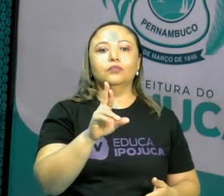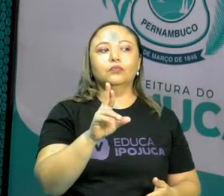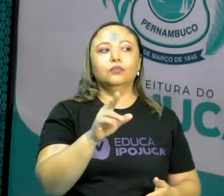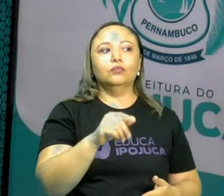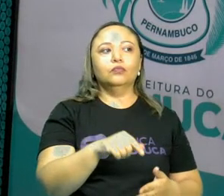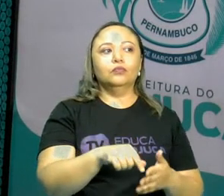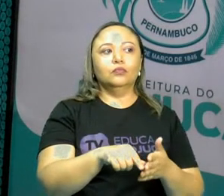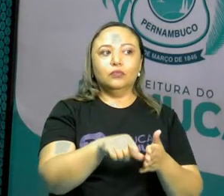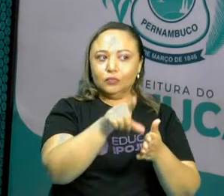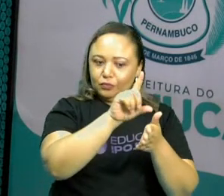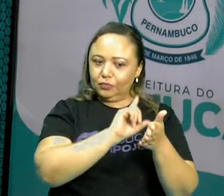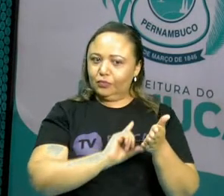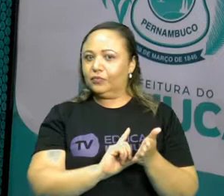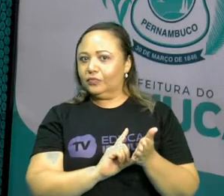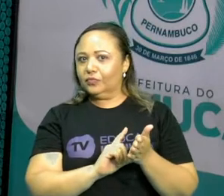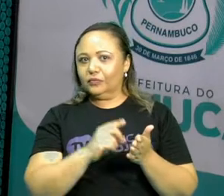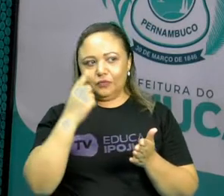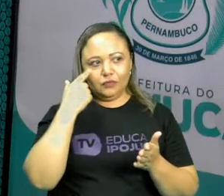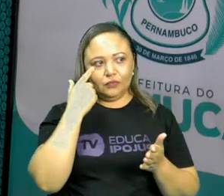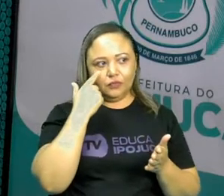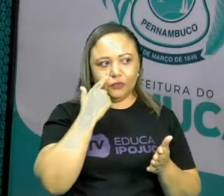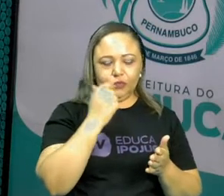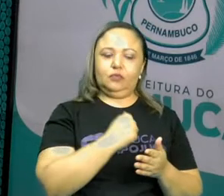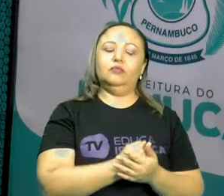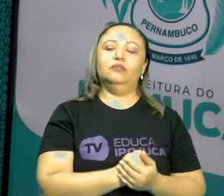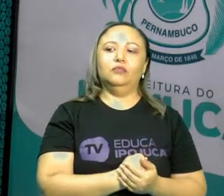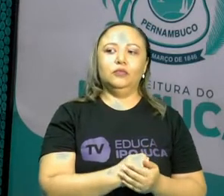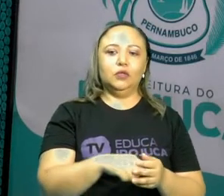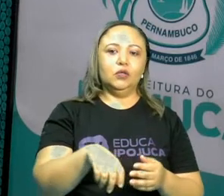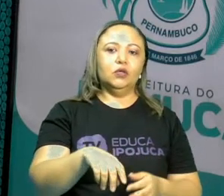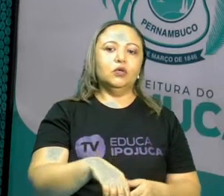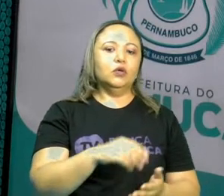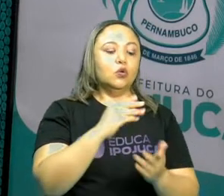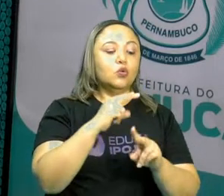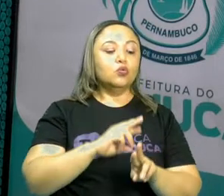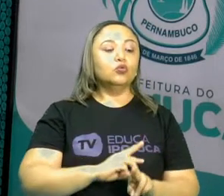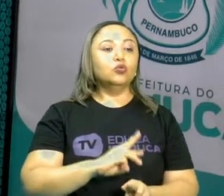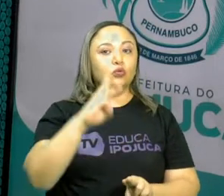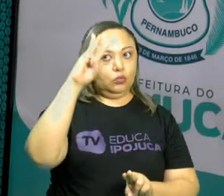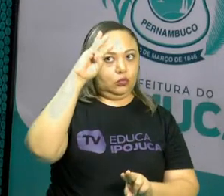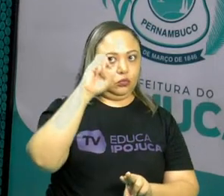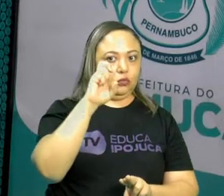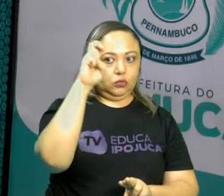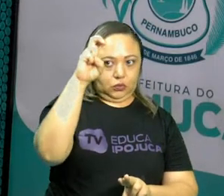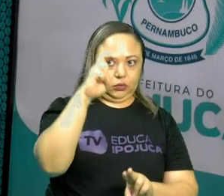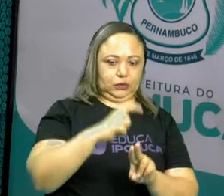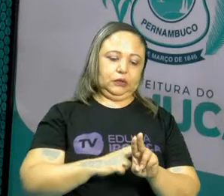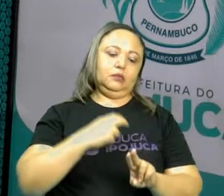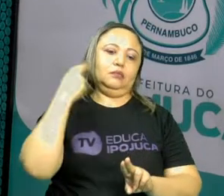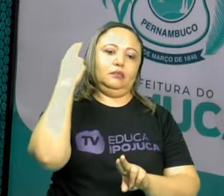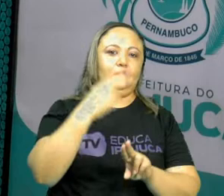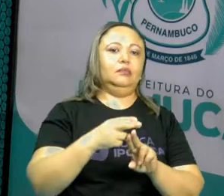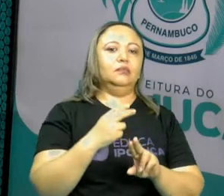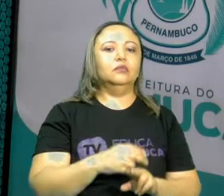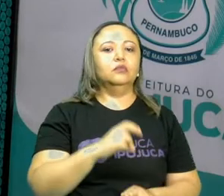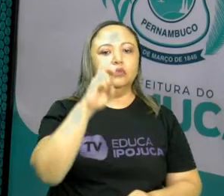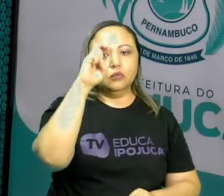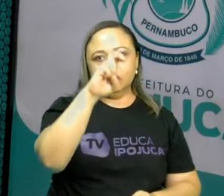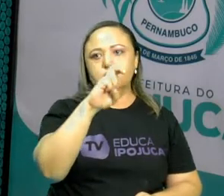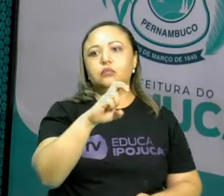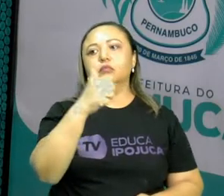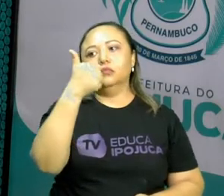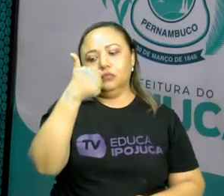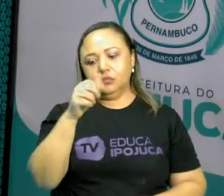Ah, antes disso. Vamos ver aqui os múltiplos de 5, tá certo? Os múltiplos de 5 são 5,